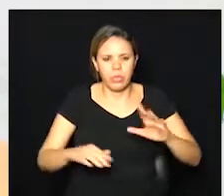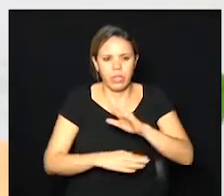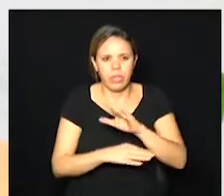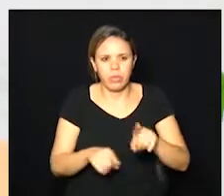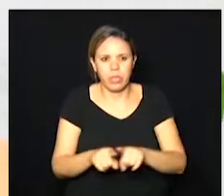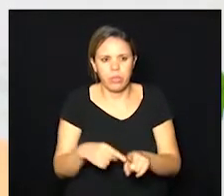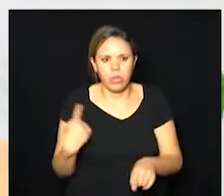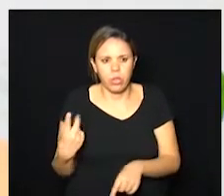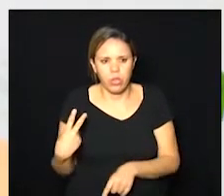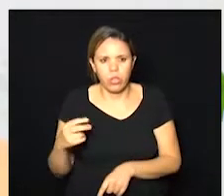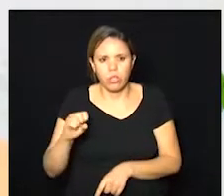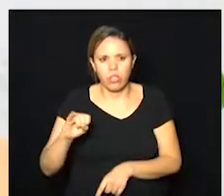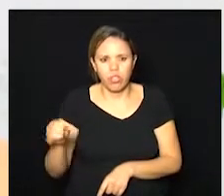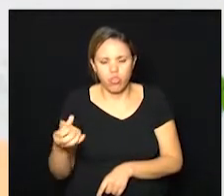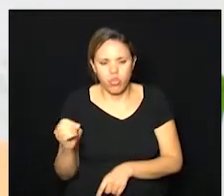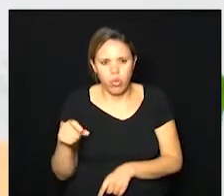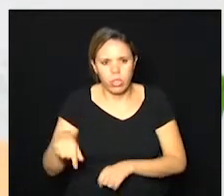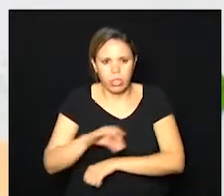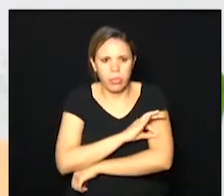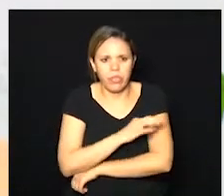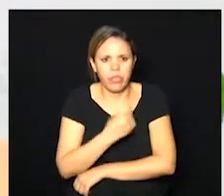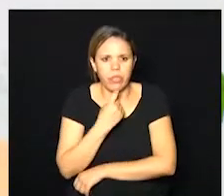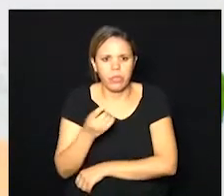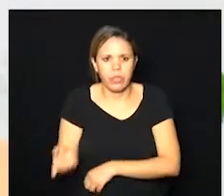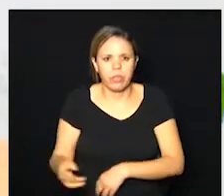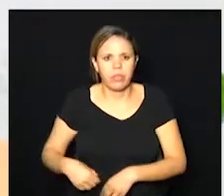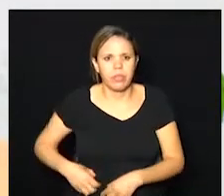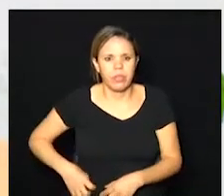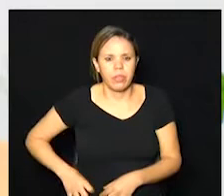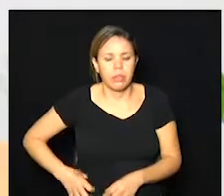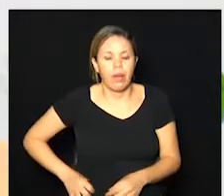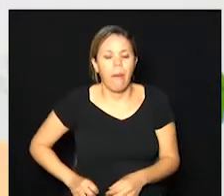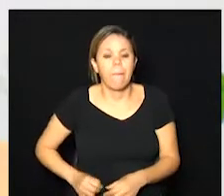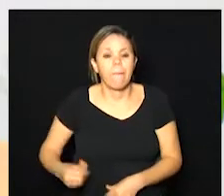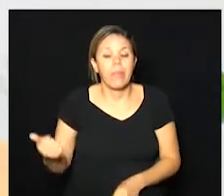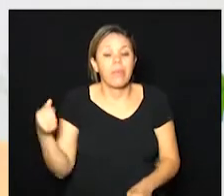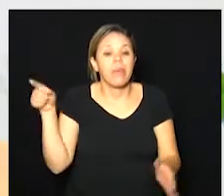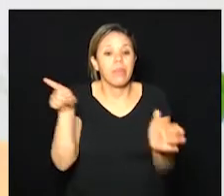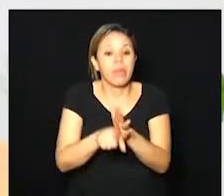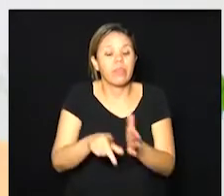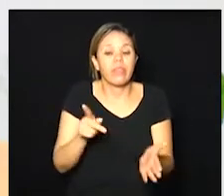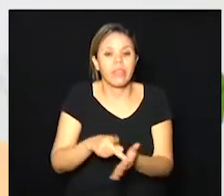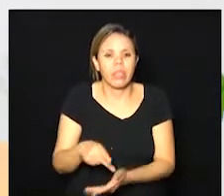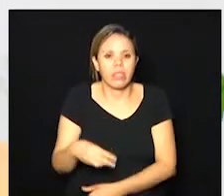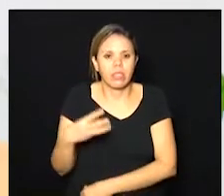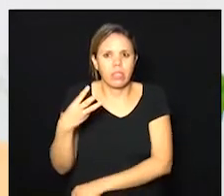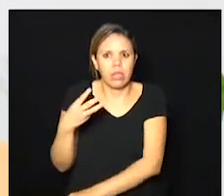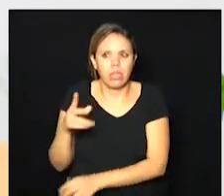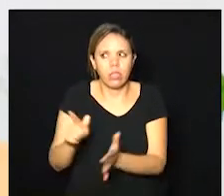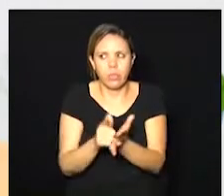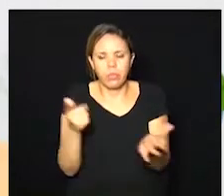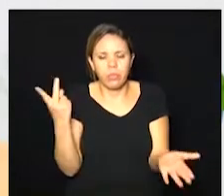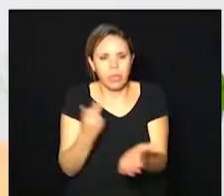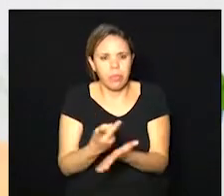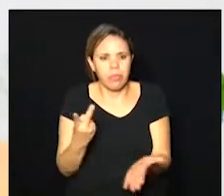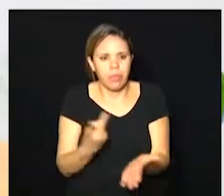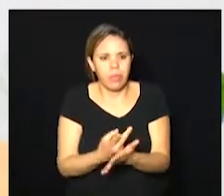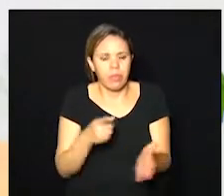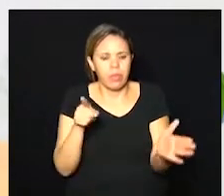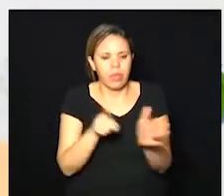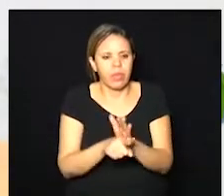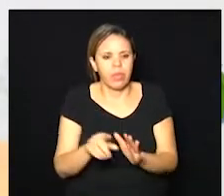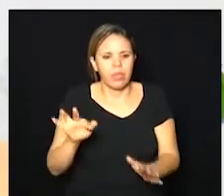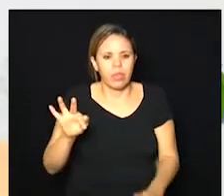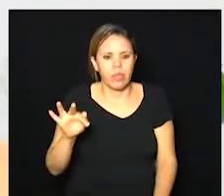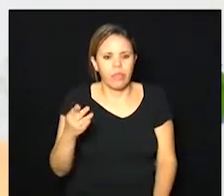nosso joão sardelli aqui da prefeitura de campinas prefeito a primeira pergunta na verdade são três jornalistas fazendo a mesma pergunta o